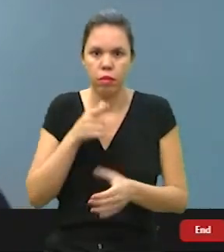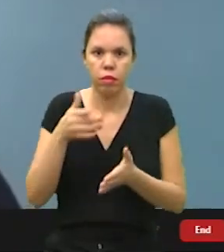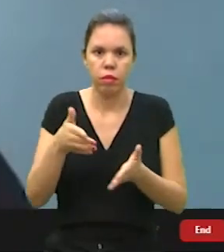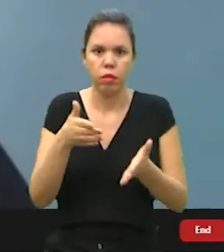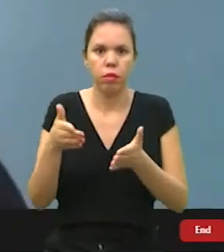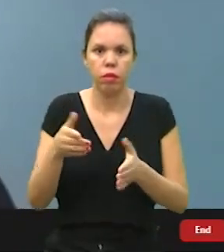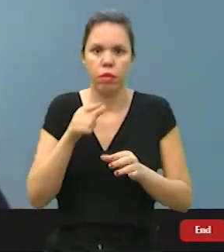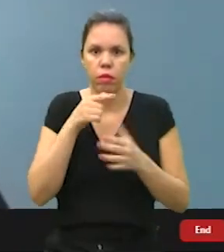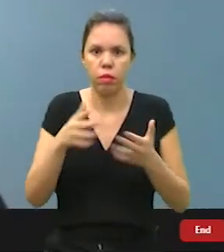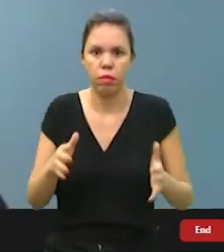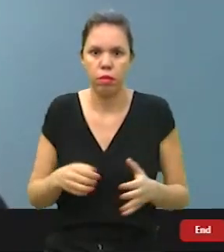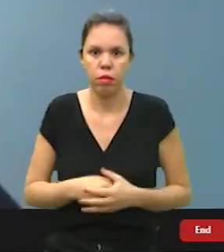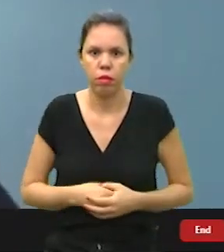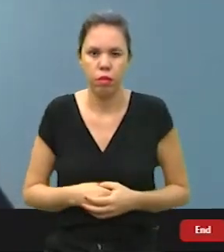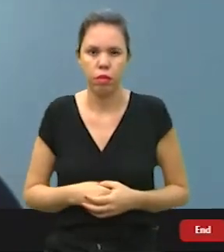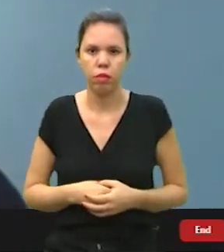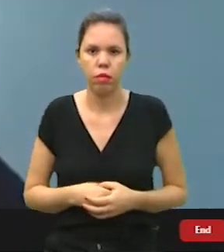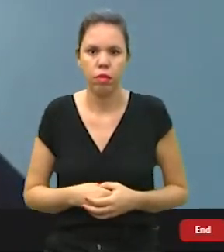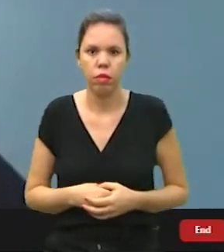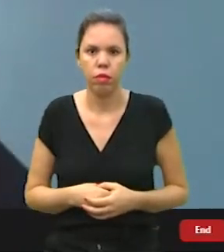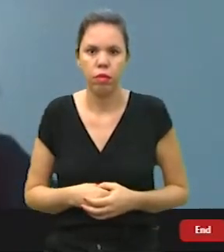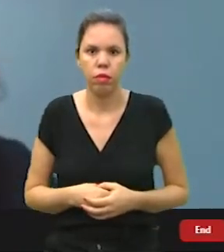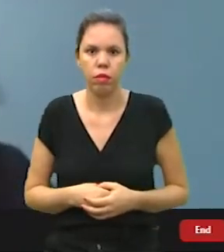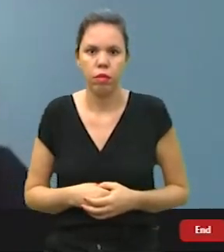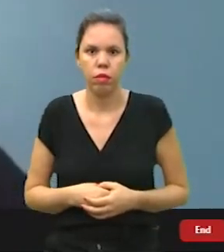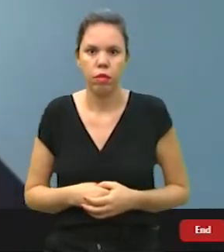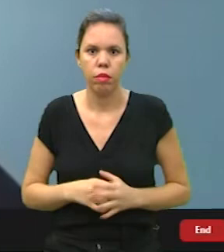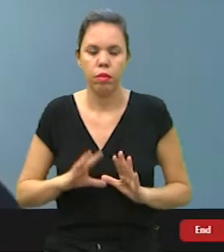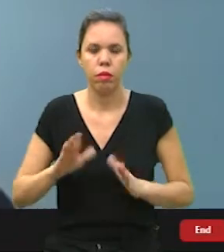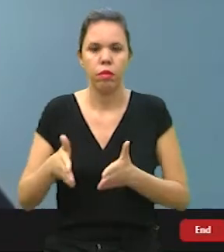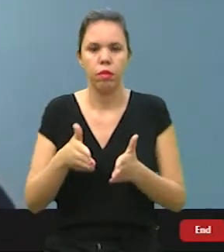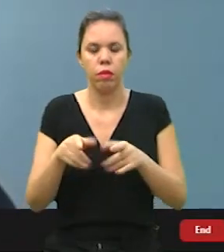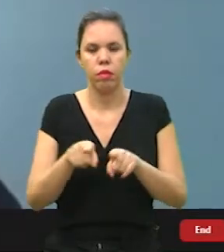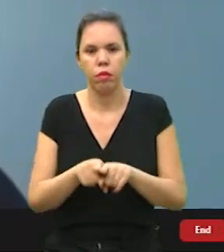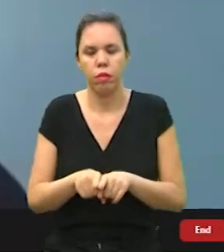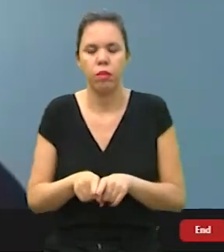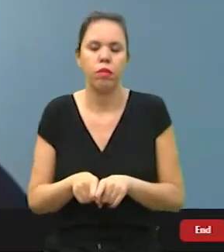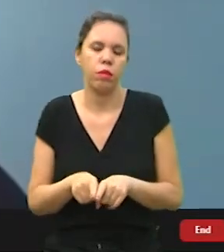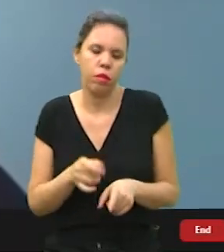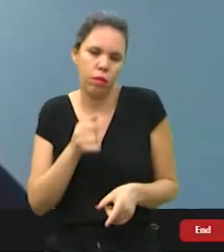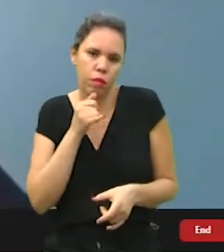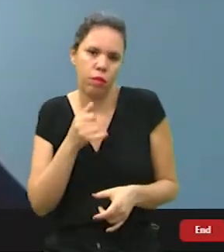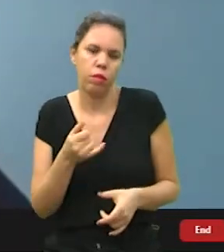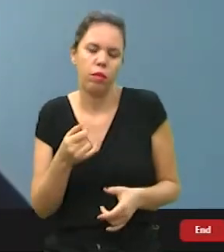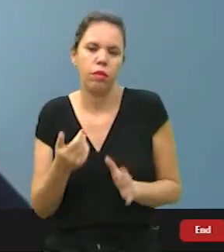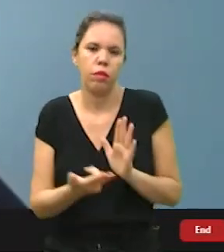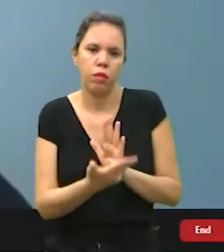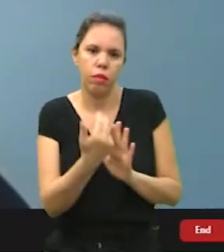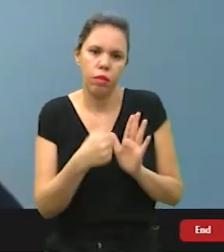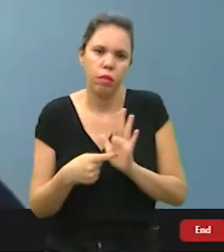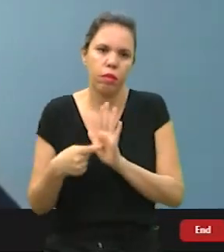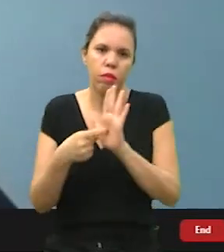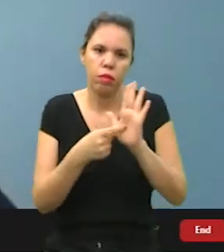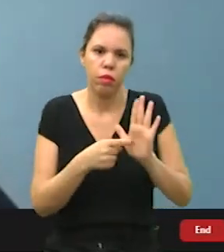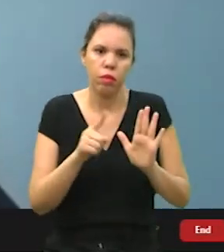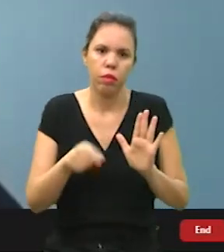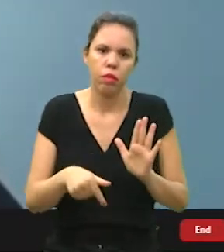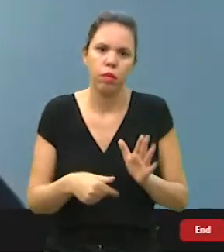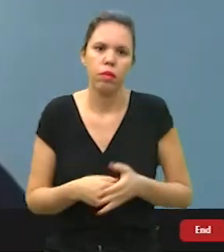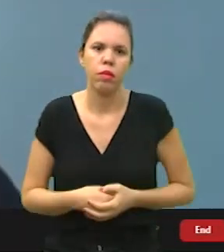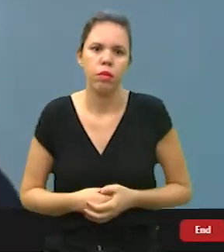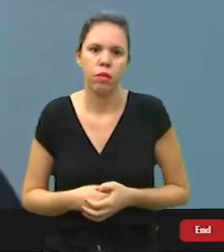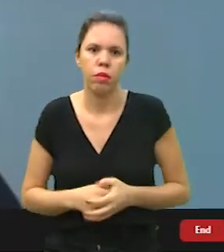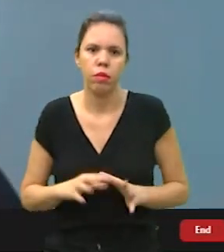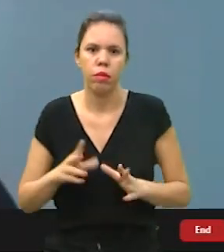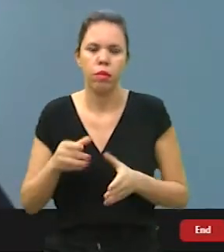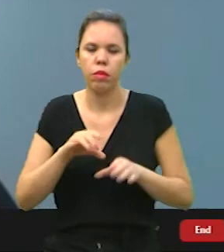cai no rio e cai no mar. Então, tem todo esse caminho, né? Eu brinco que tem um desenho que fala exatamente isso,